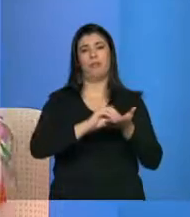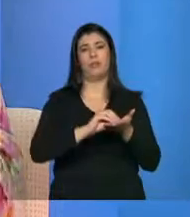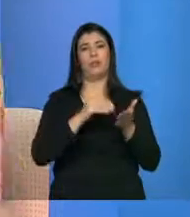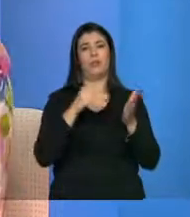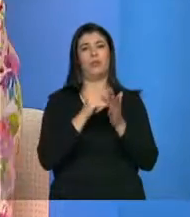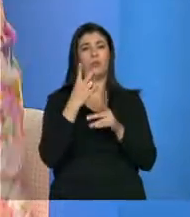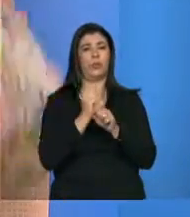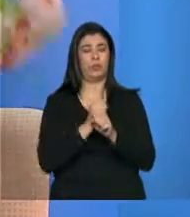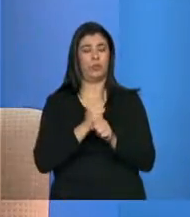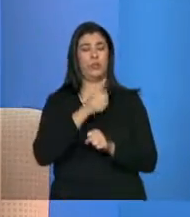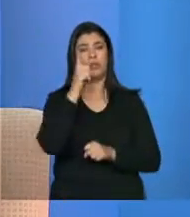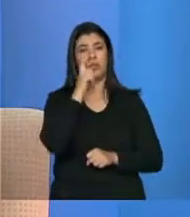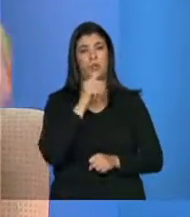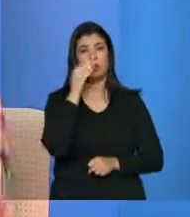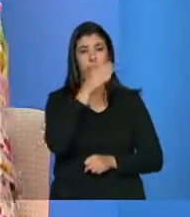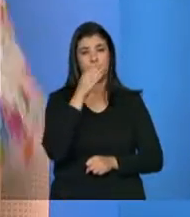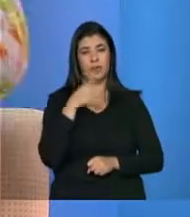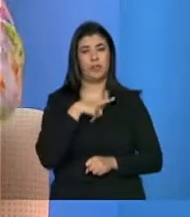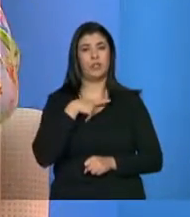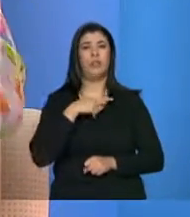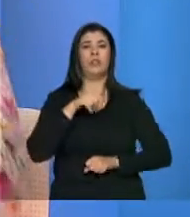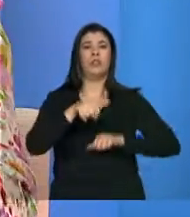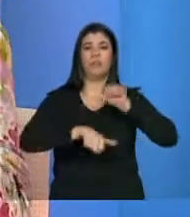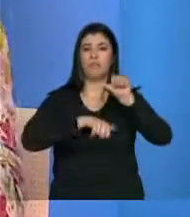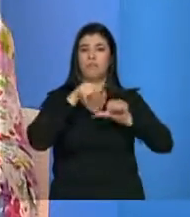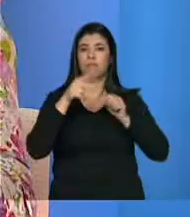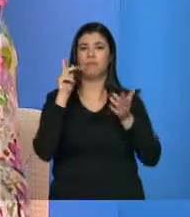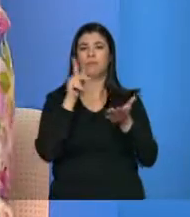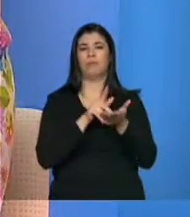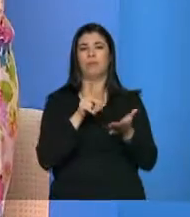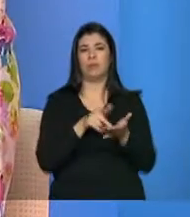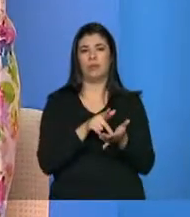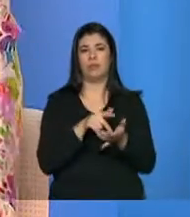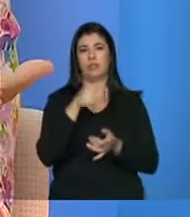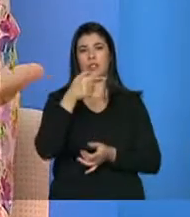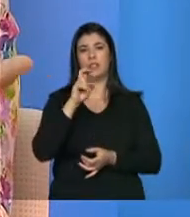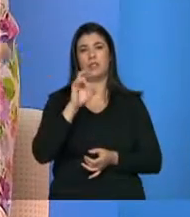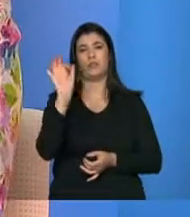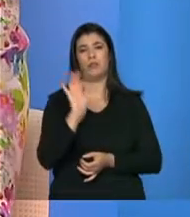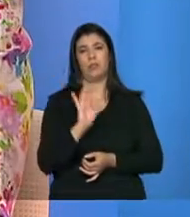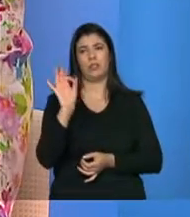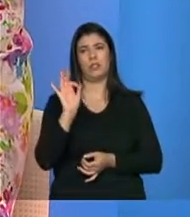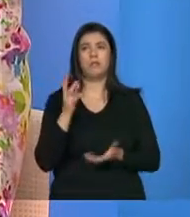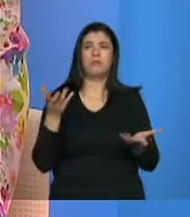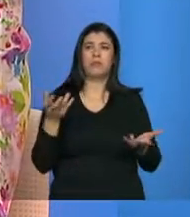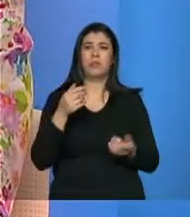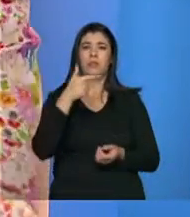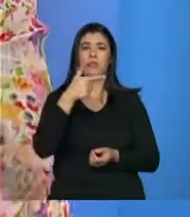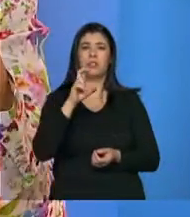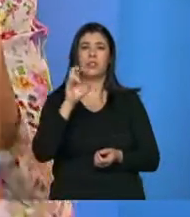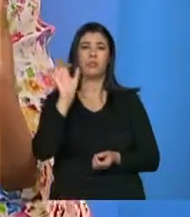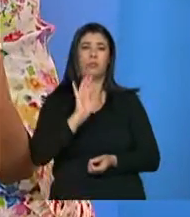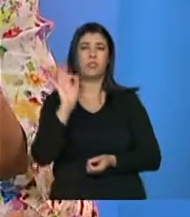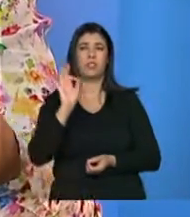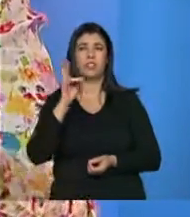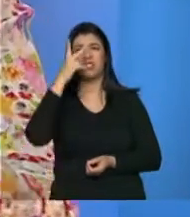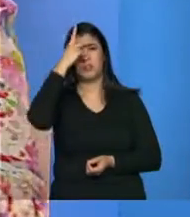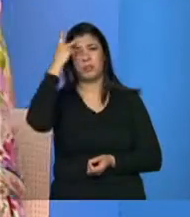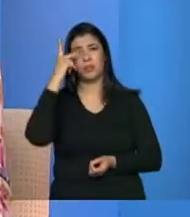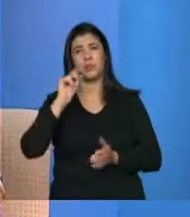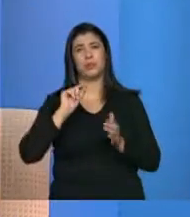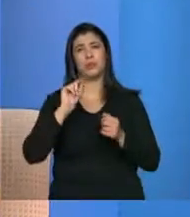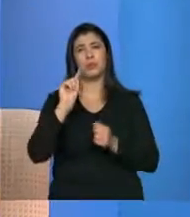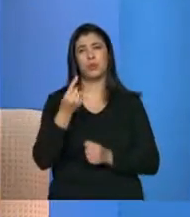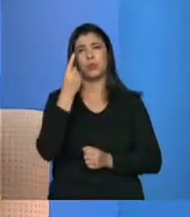dois anos. Então, gente roda essa base de dados a cada dois anos, 75% delas. Claro, 25% é aquela pessoa que fez um cadastro uma